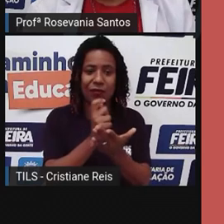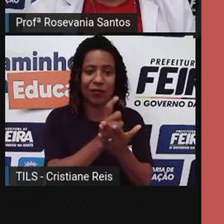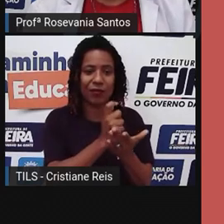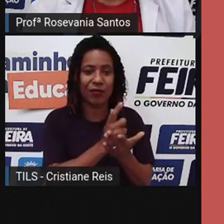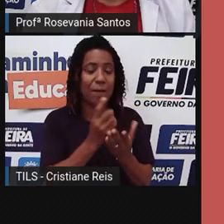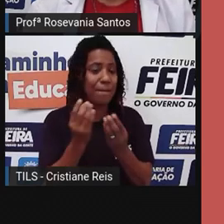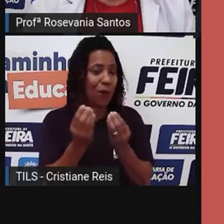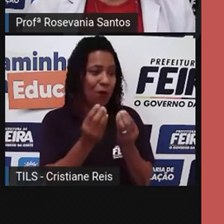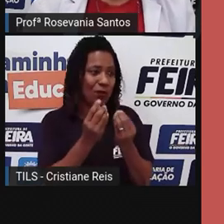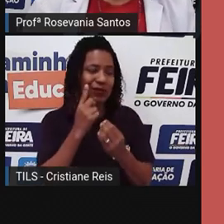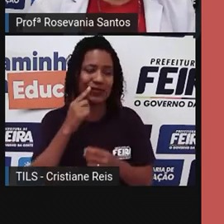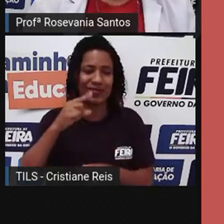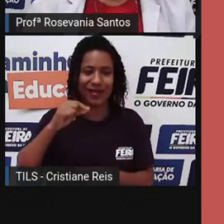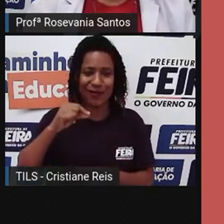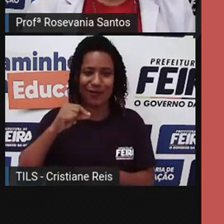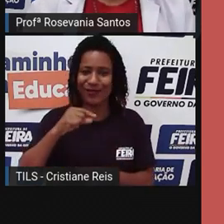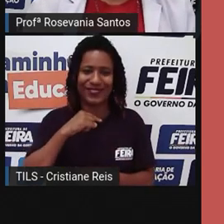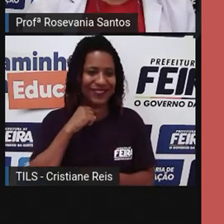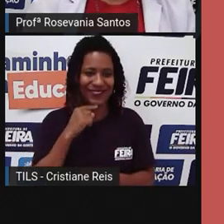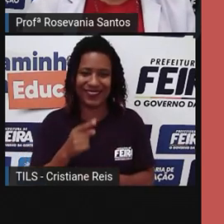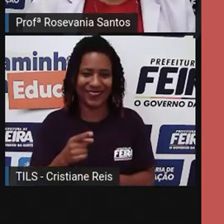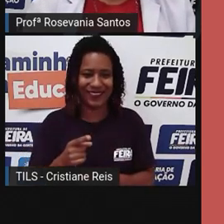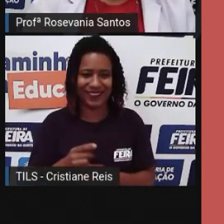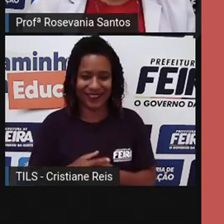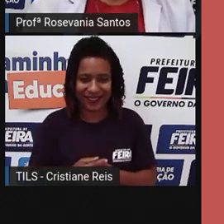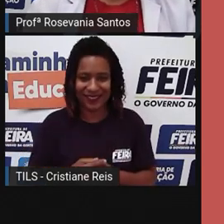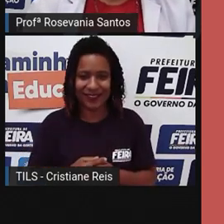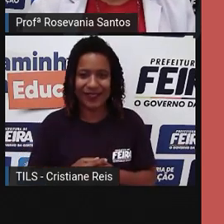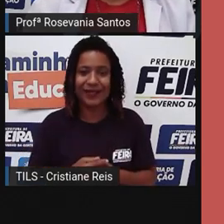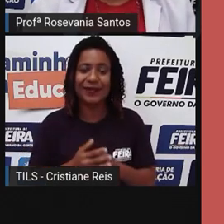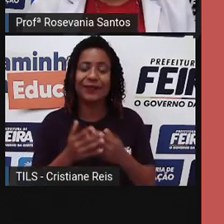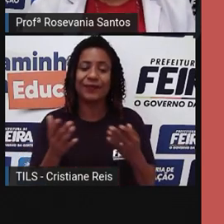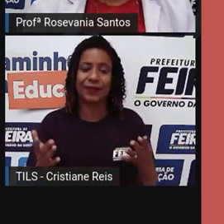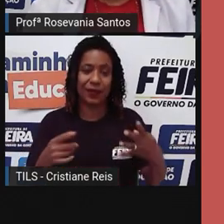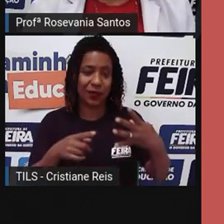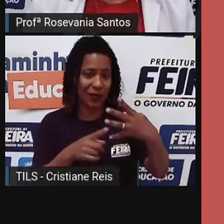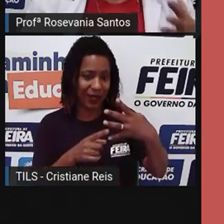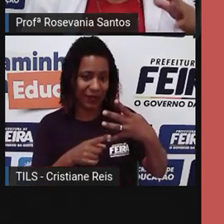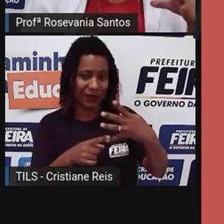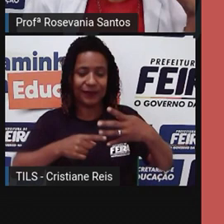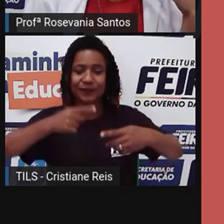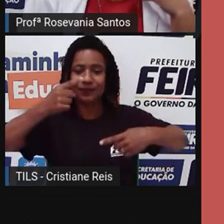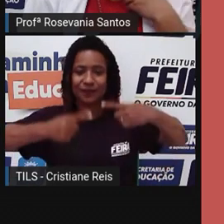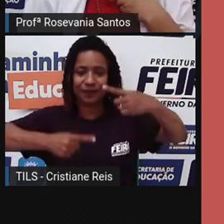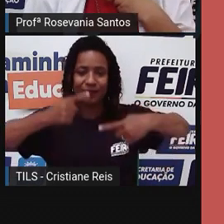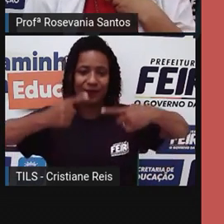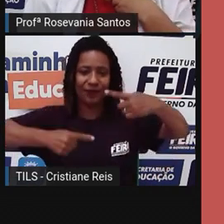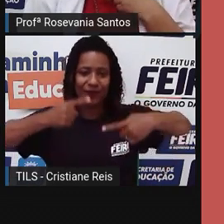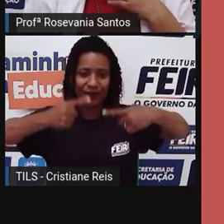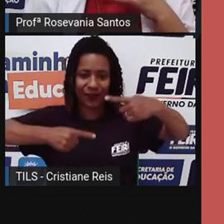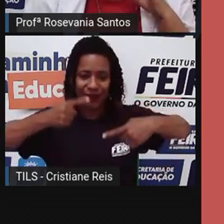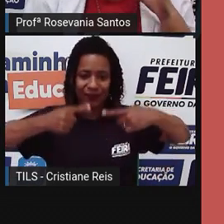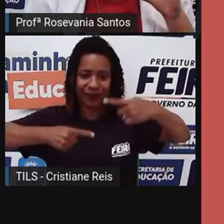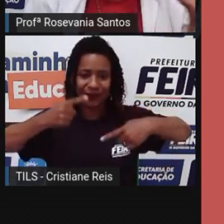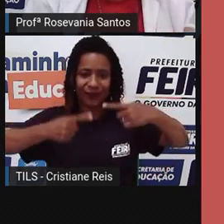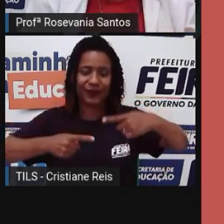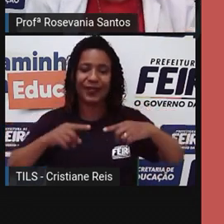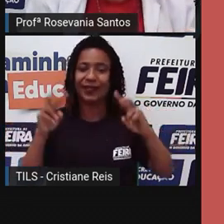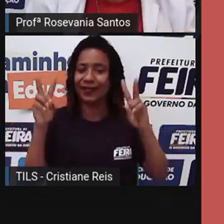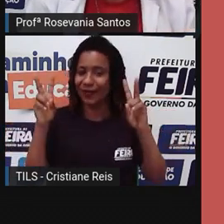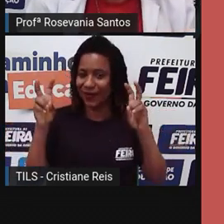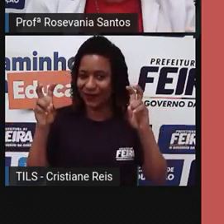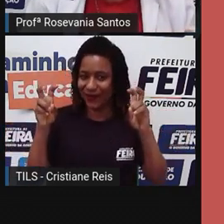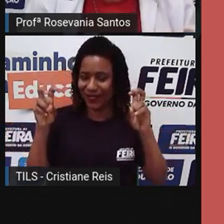sal. Por isso, né? Então, a questão da concorrência. Existe uma frase capitalista que diz que a